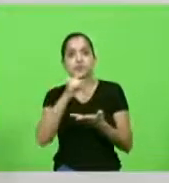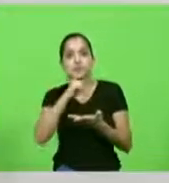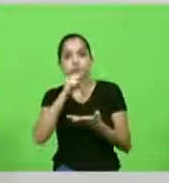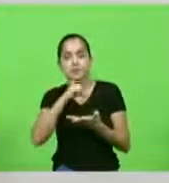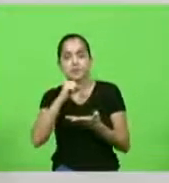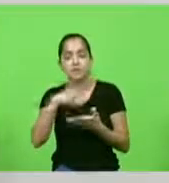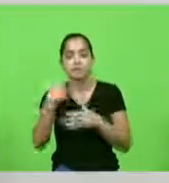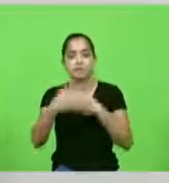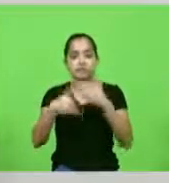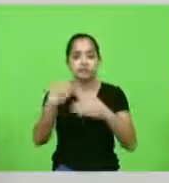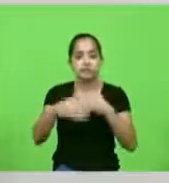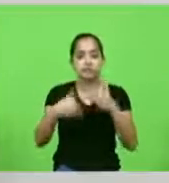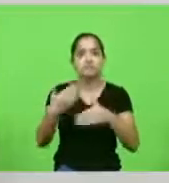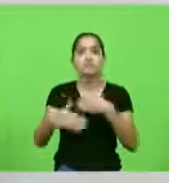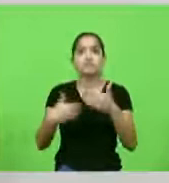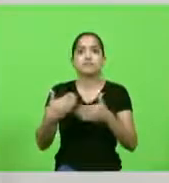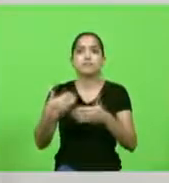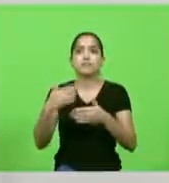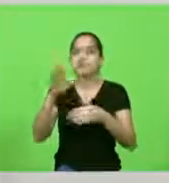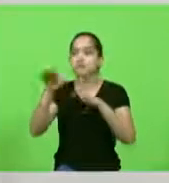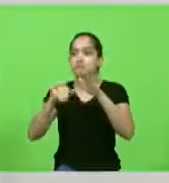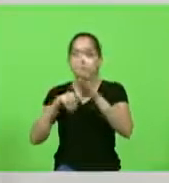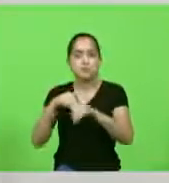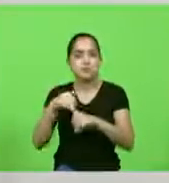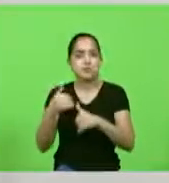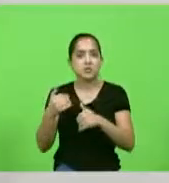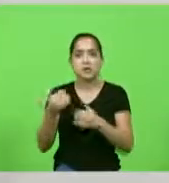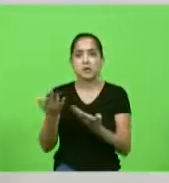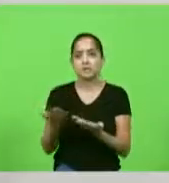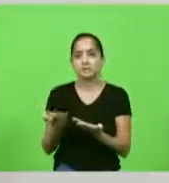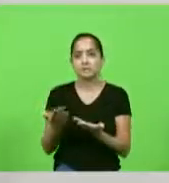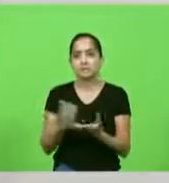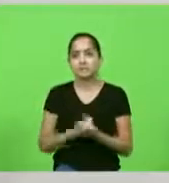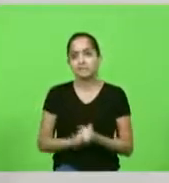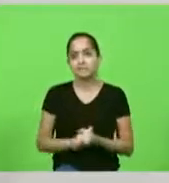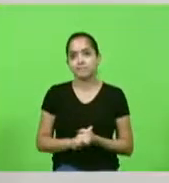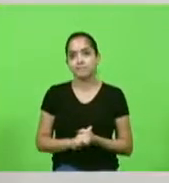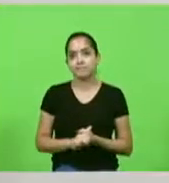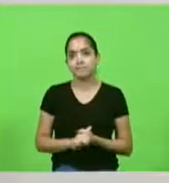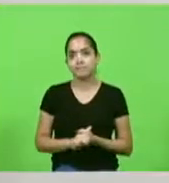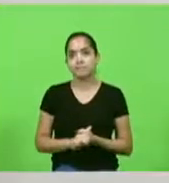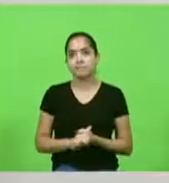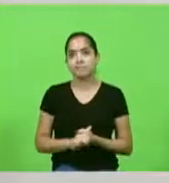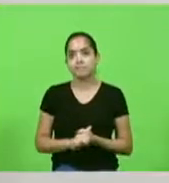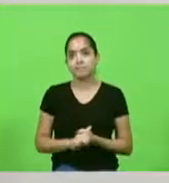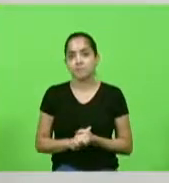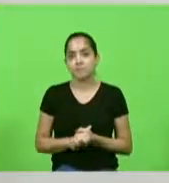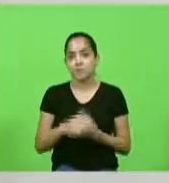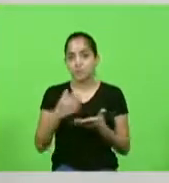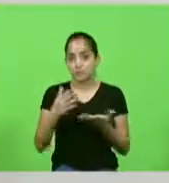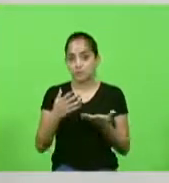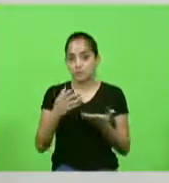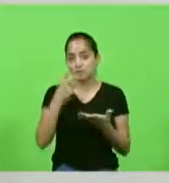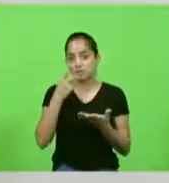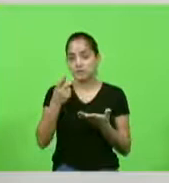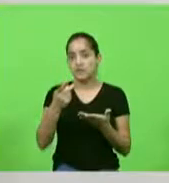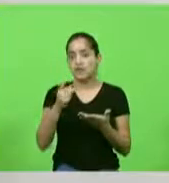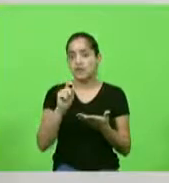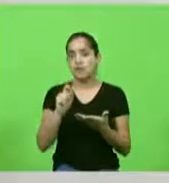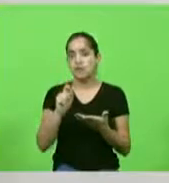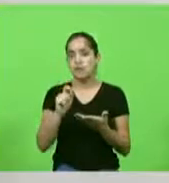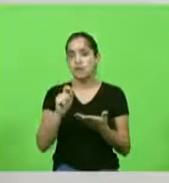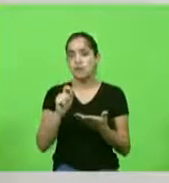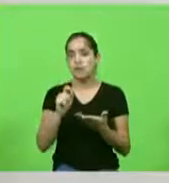foi se repondo profissionais inclusive eles estavam relatando que o